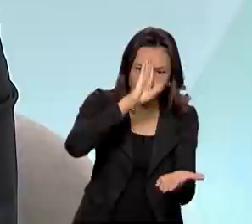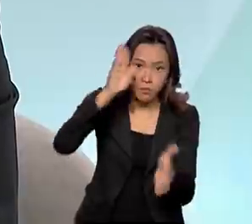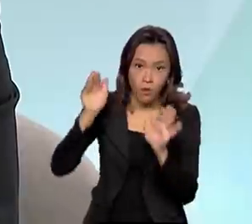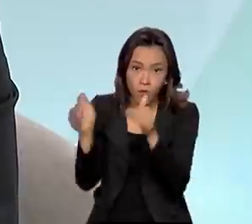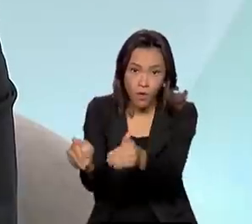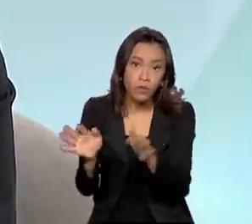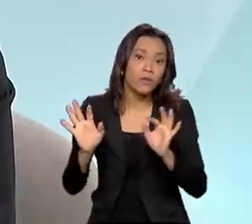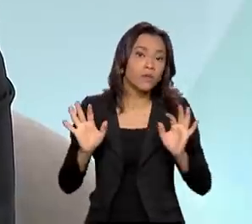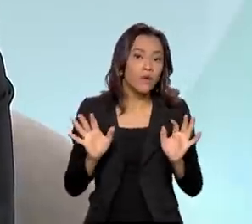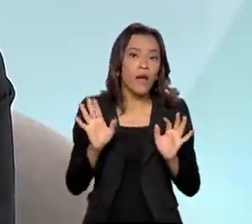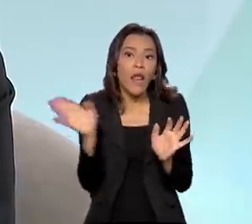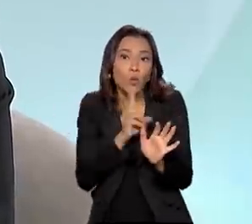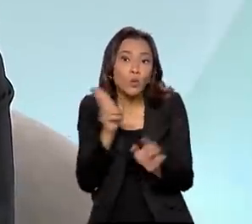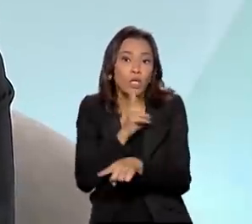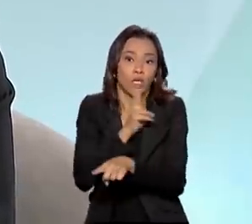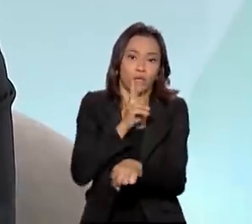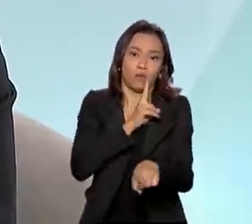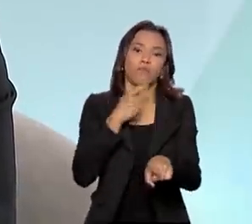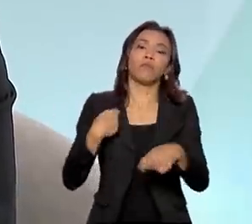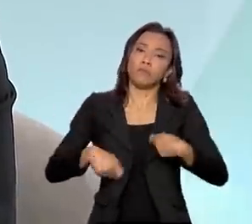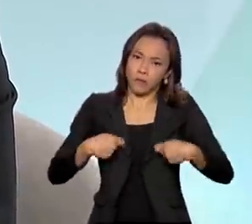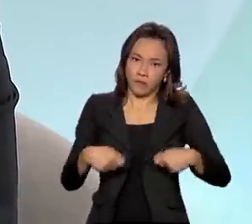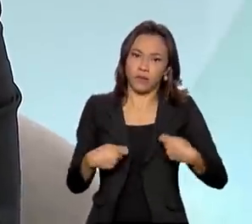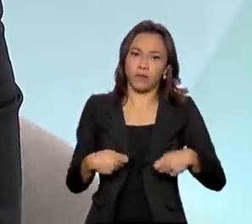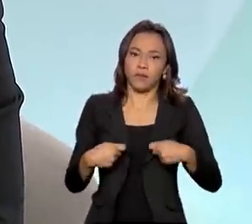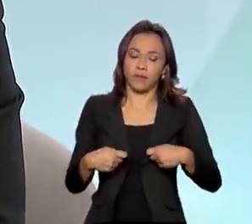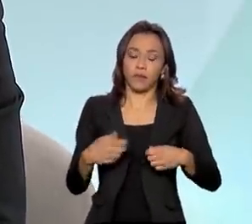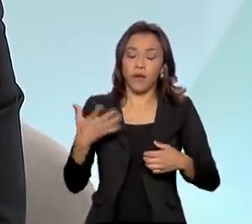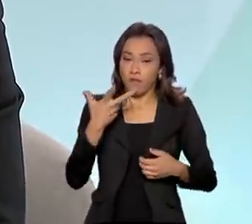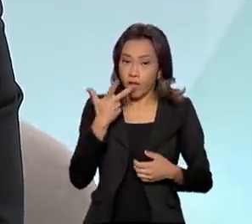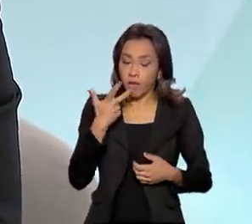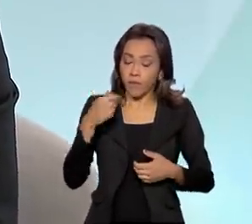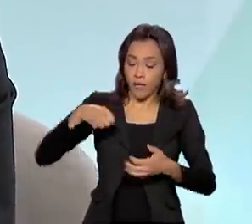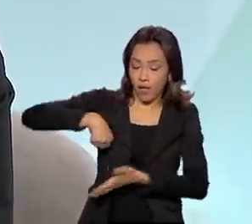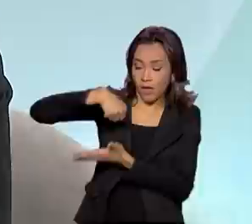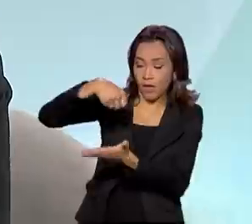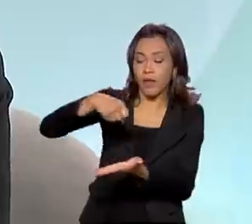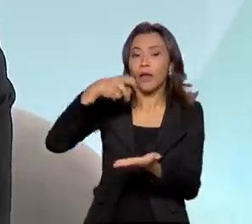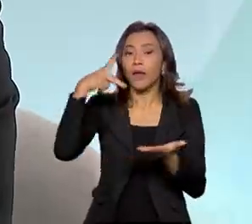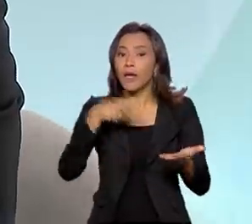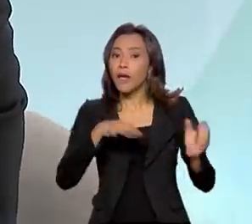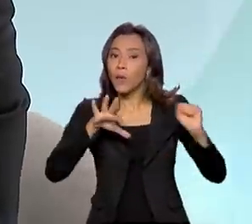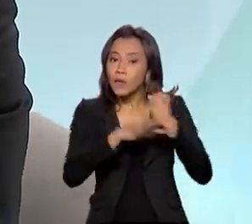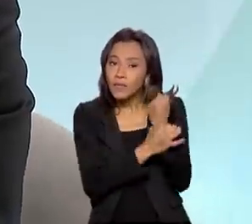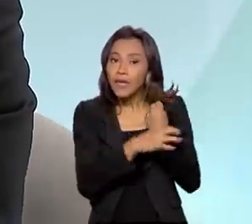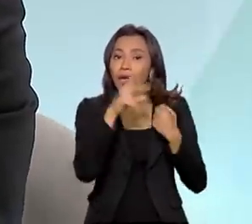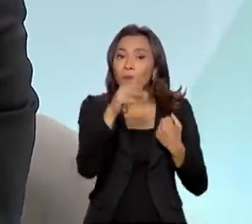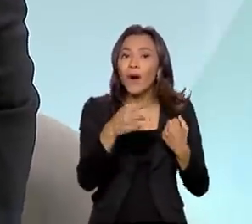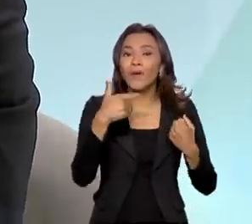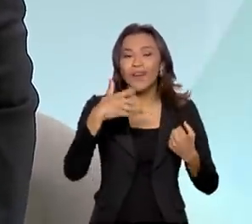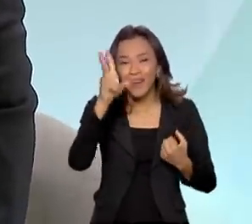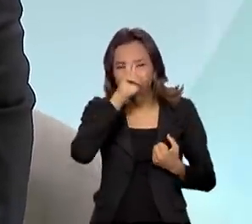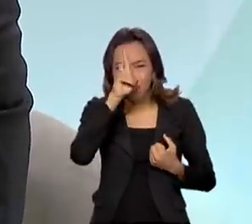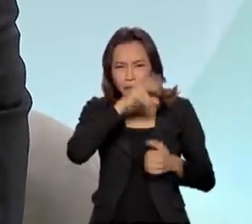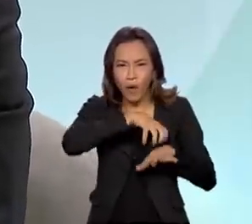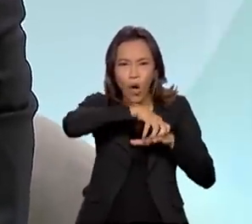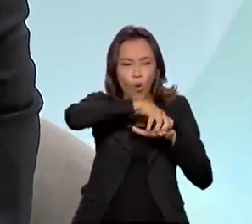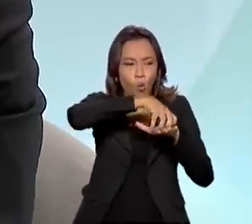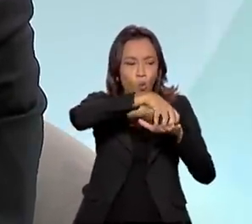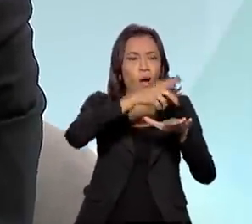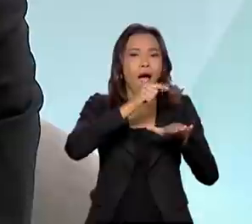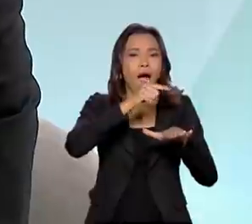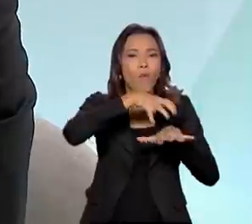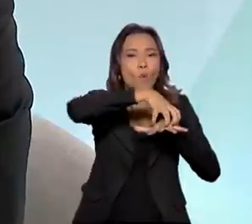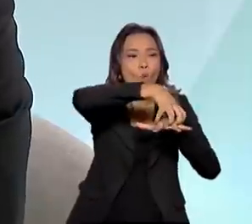ela é emergencial e necessária. Dizemos que a cesta básica está para a segurança alimentar, como o carro-pipa está para a segurança hídrica.